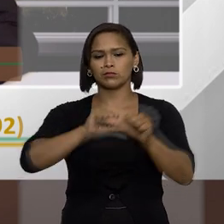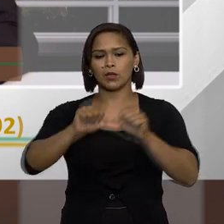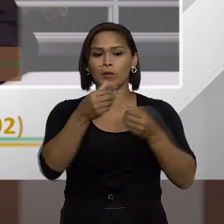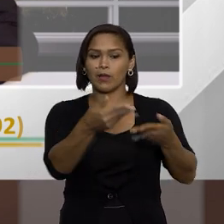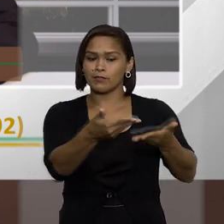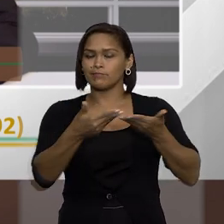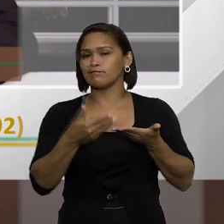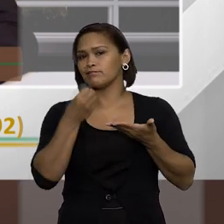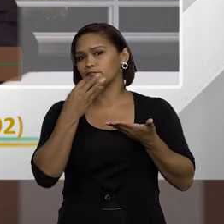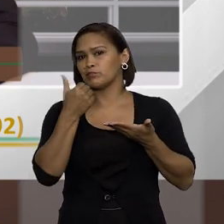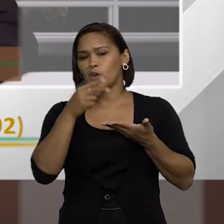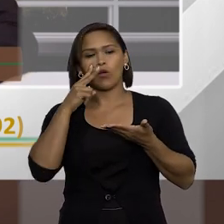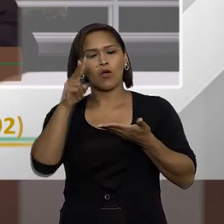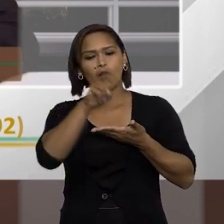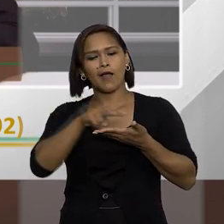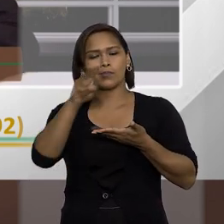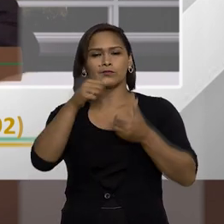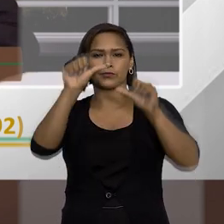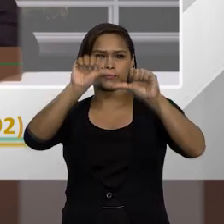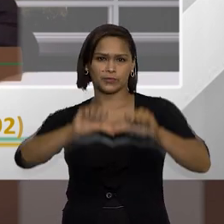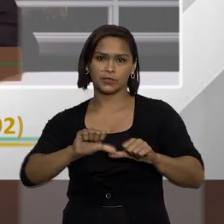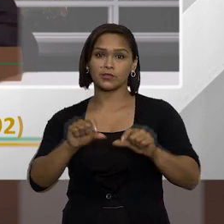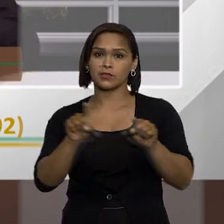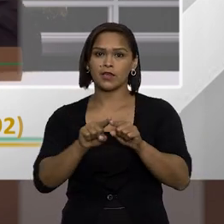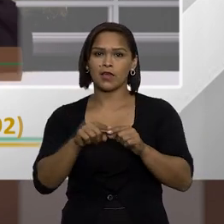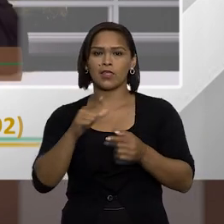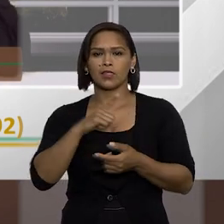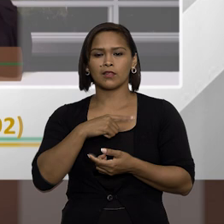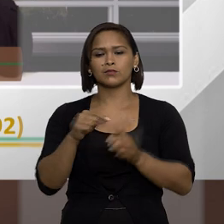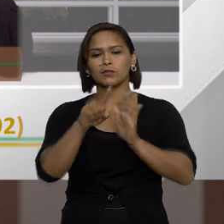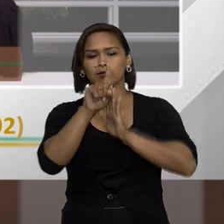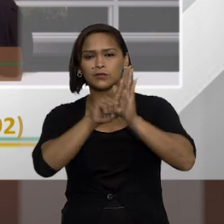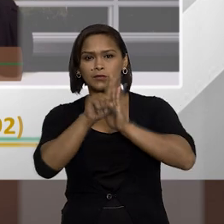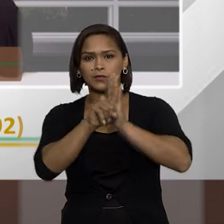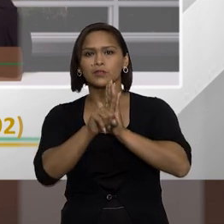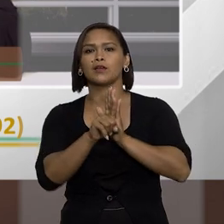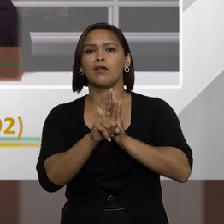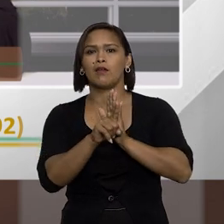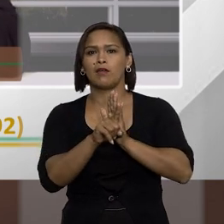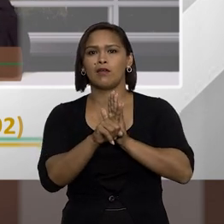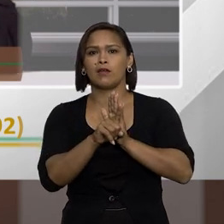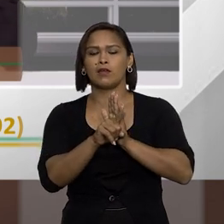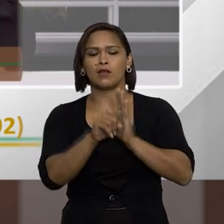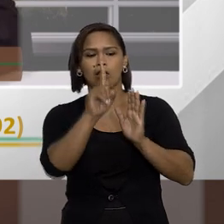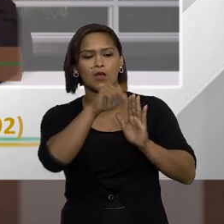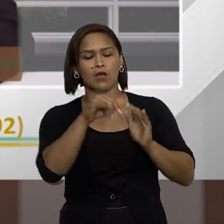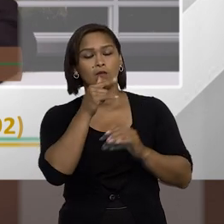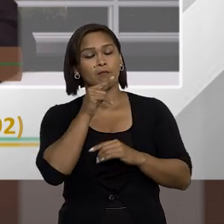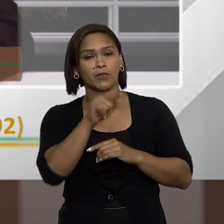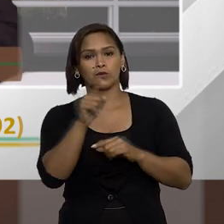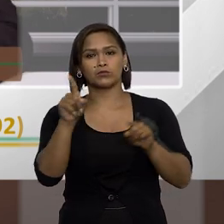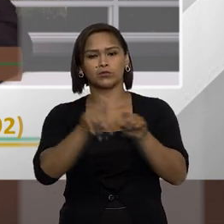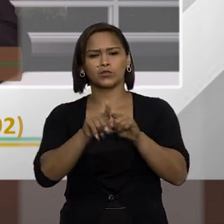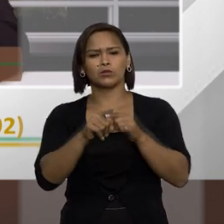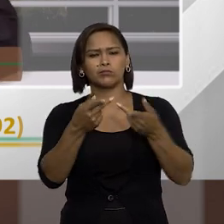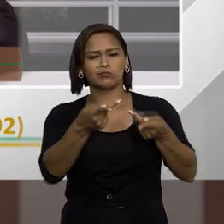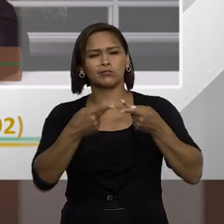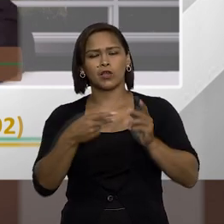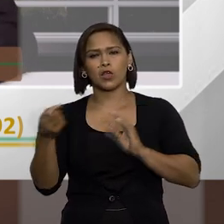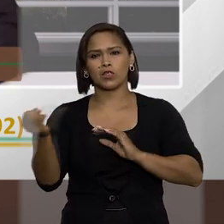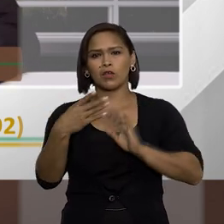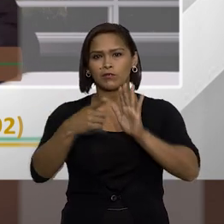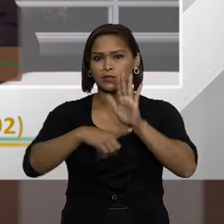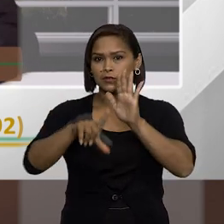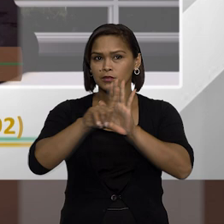Algumas mudanças bem-vindas e outras não tão bem-vindas. Nós sempre temos que analisar, pelo menos um ponto de vista meu, quando